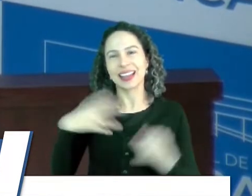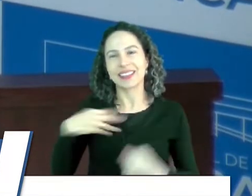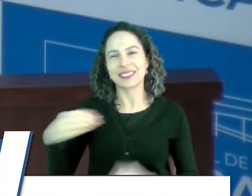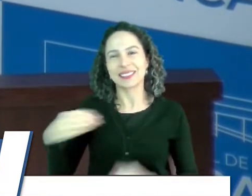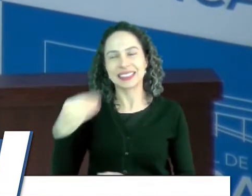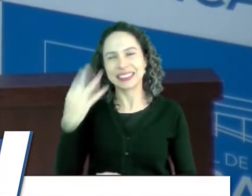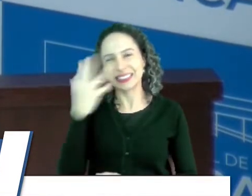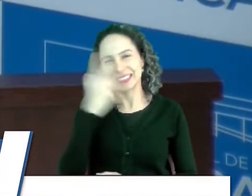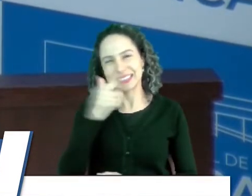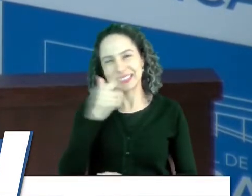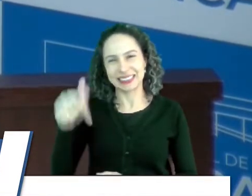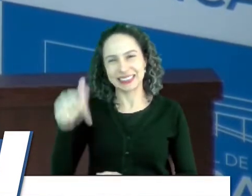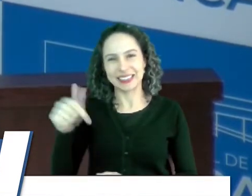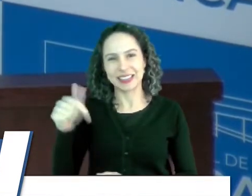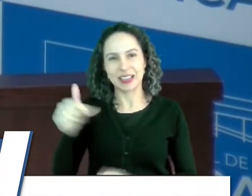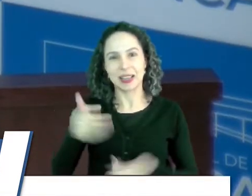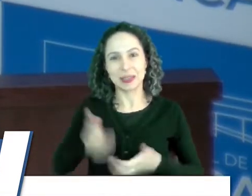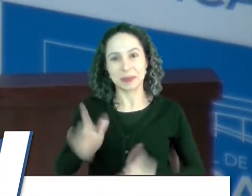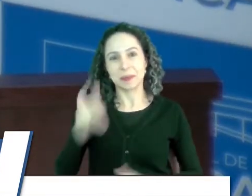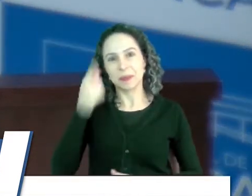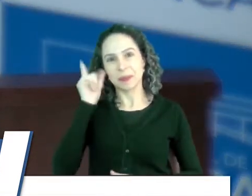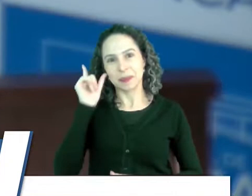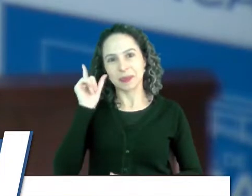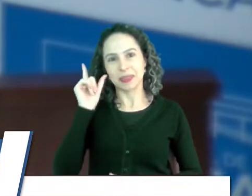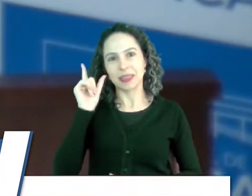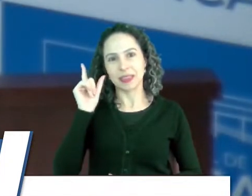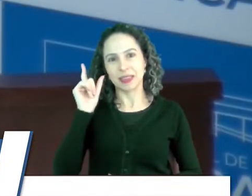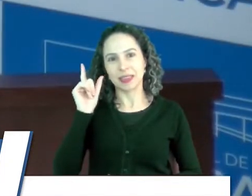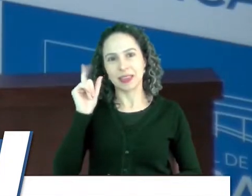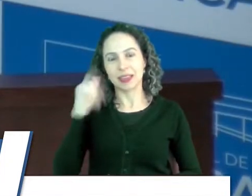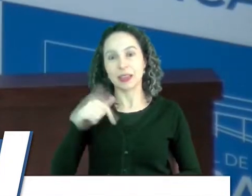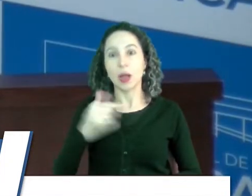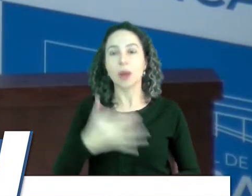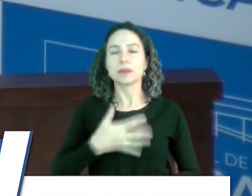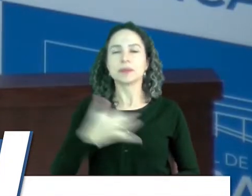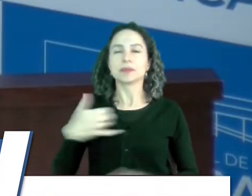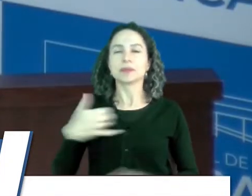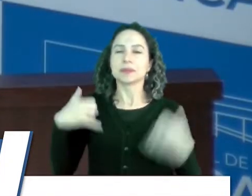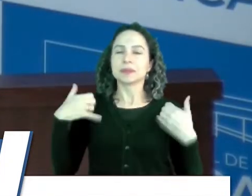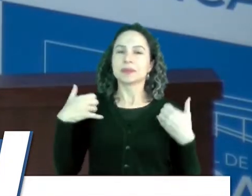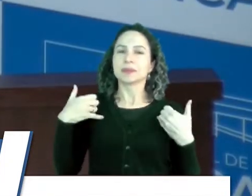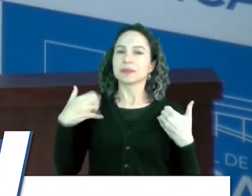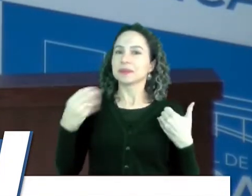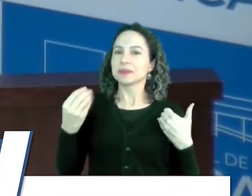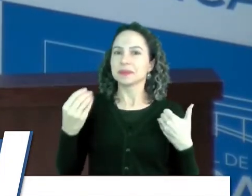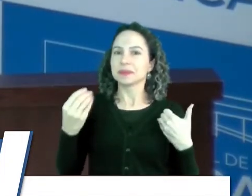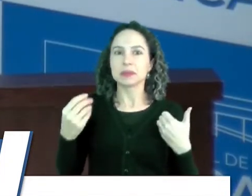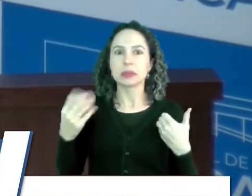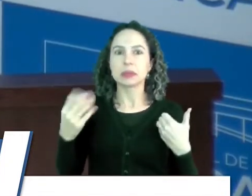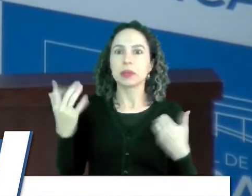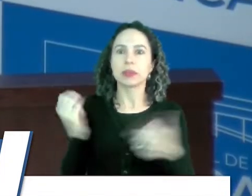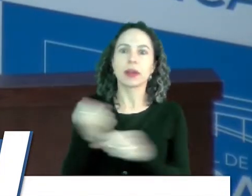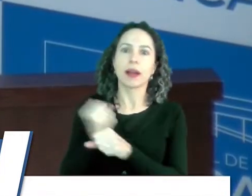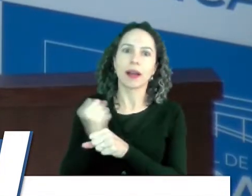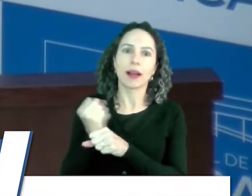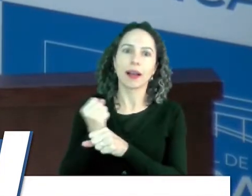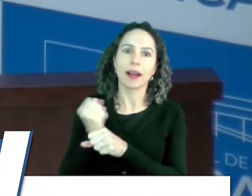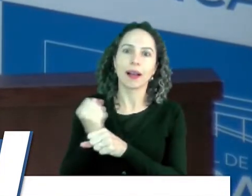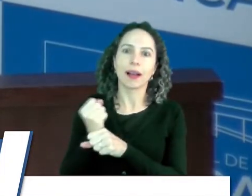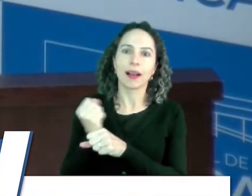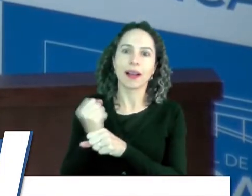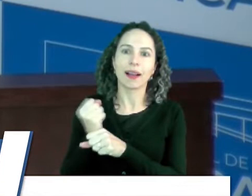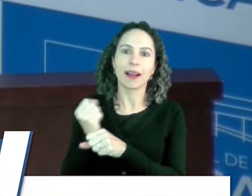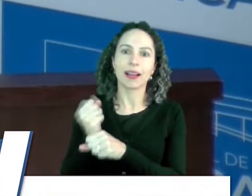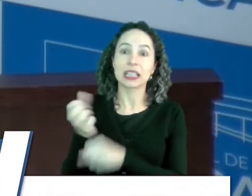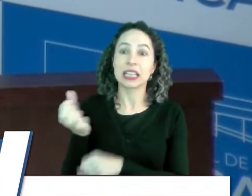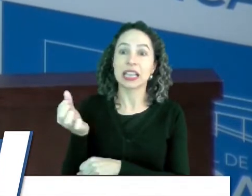mundo, nasceu ontem. Então, para nós é um orgulho muito grande, depois de ter seis filhos, agora